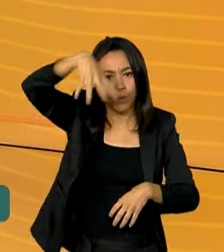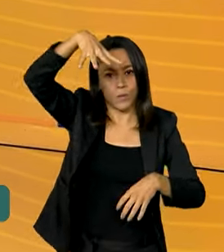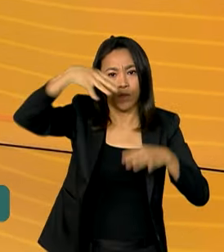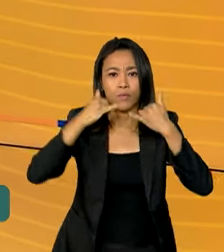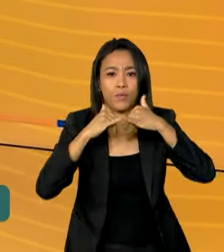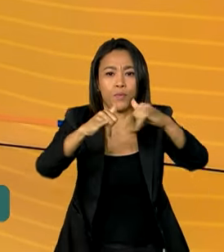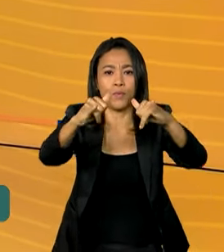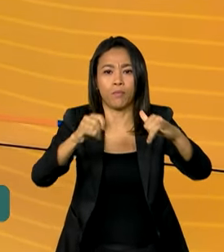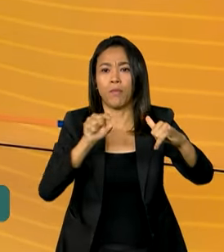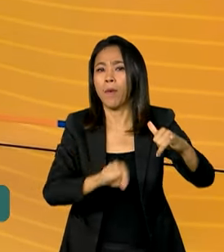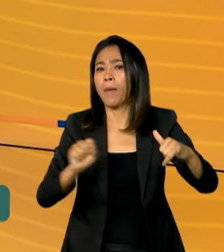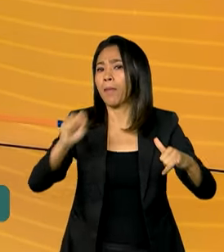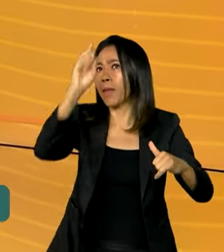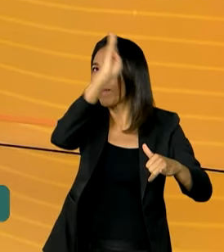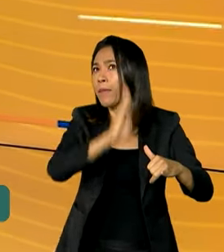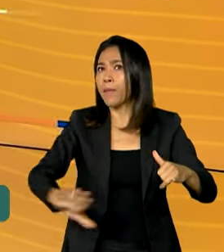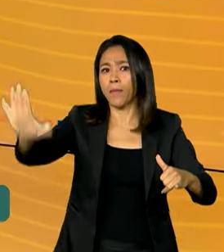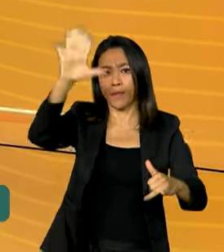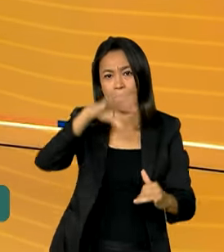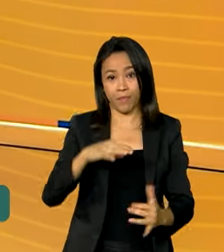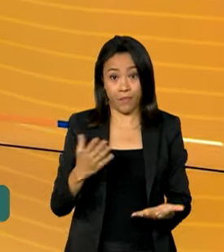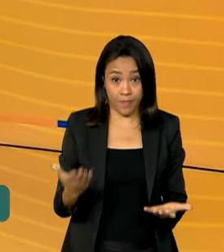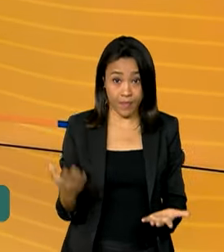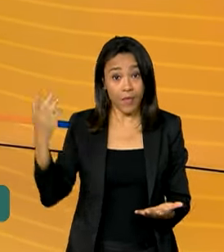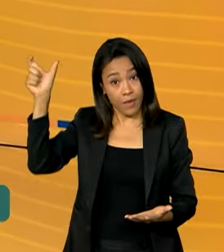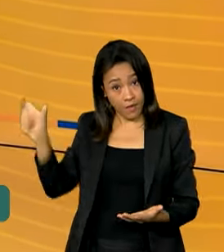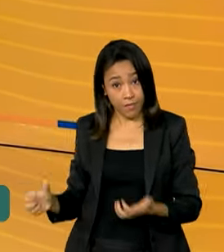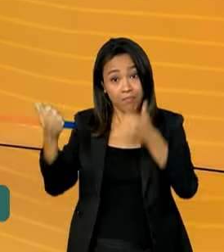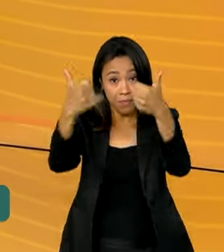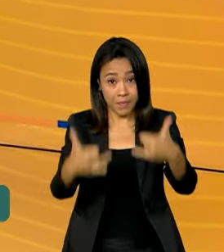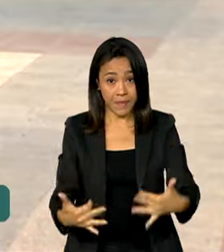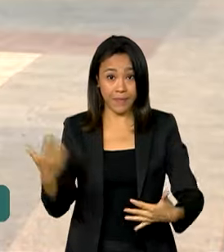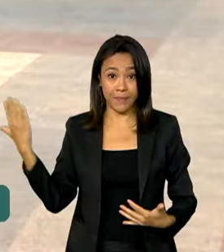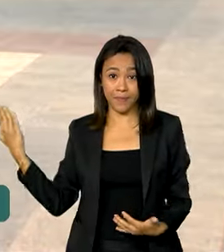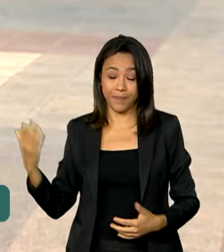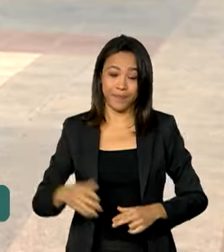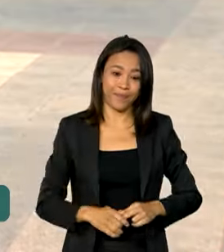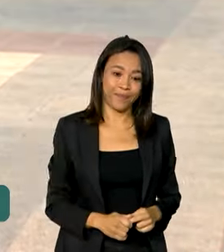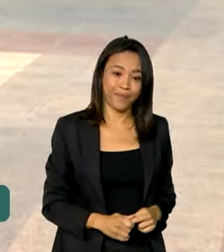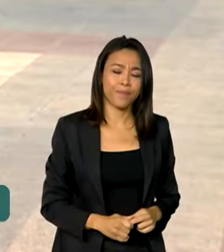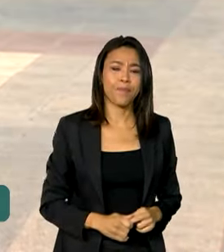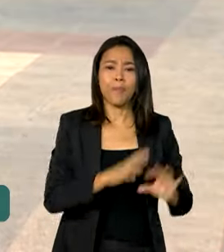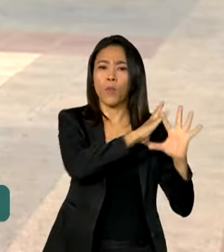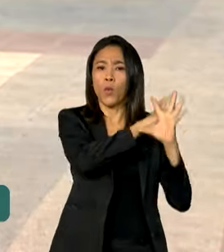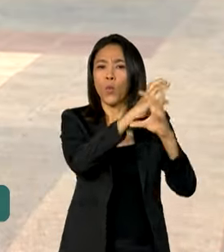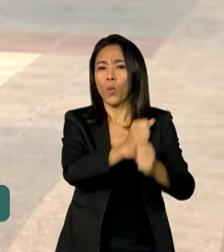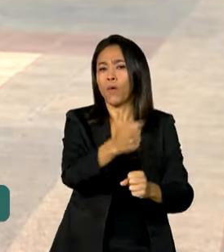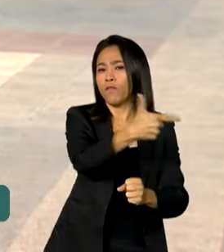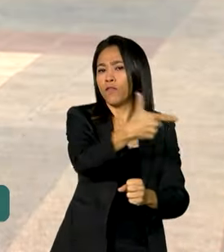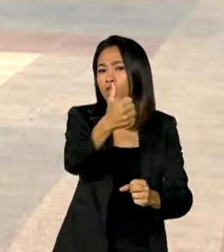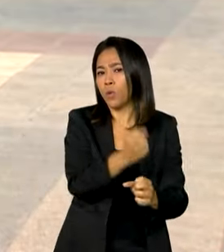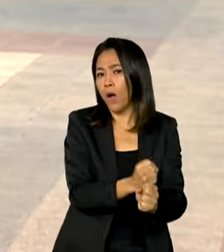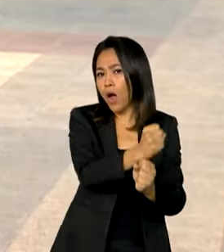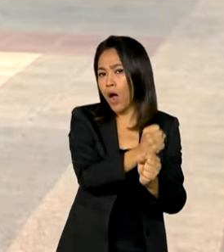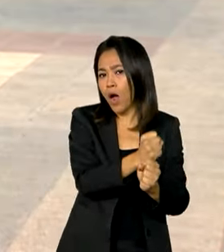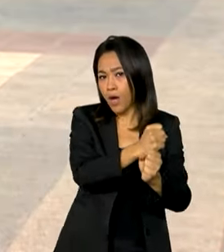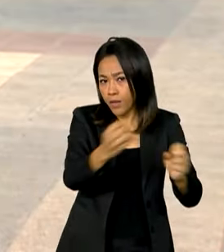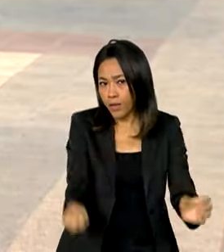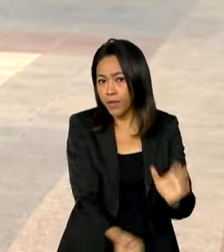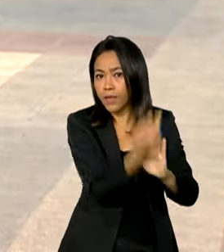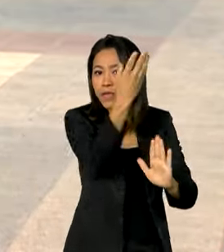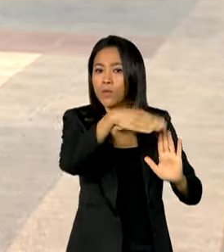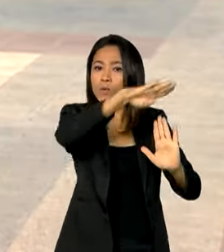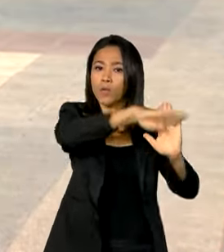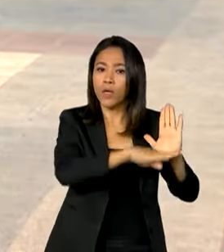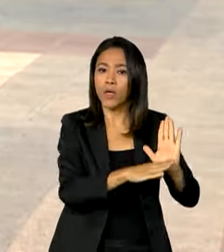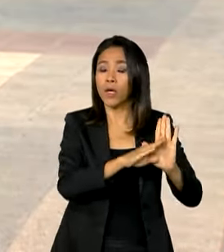por todos os brasileiros. Pablo Mundin tem os detalhes. Em 21 anos desde a criação, o programa Luz para